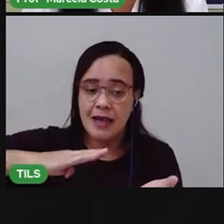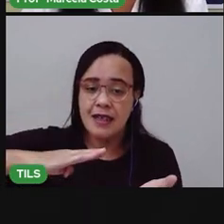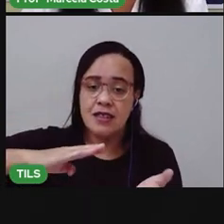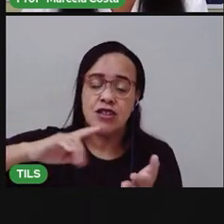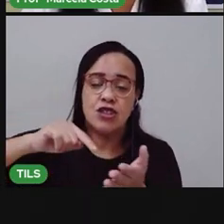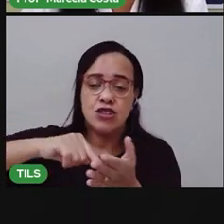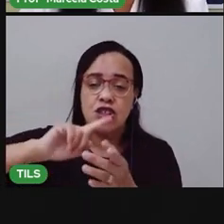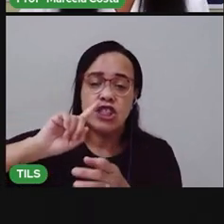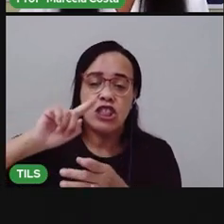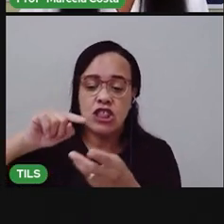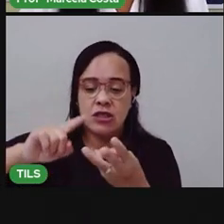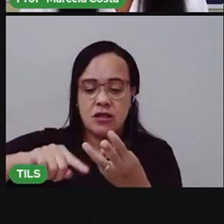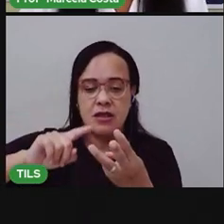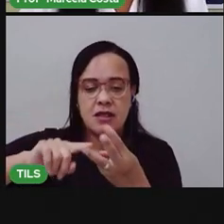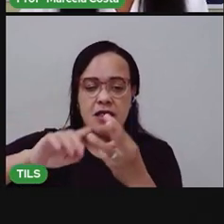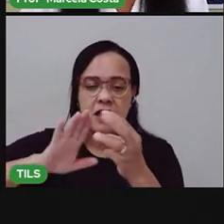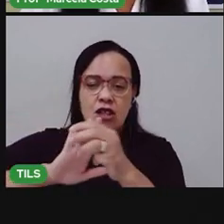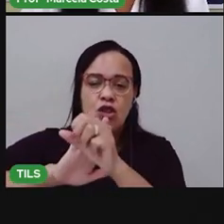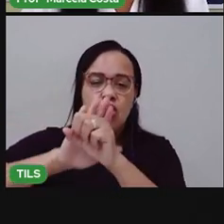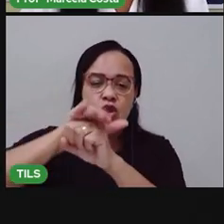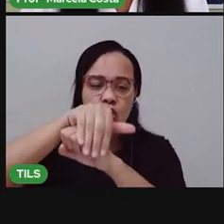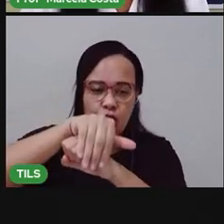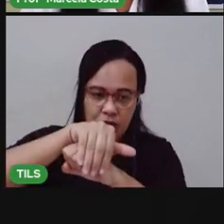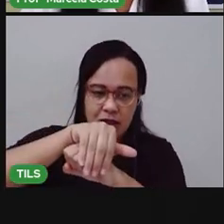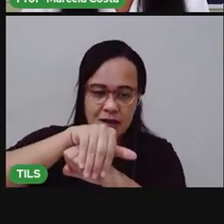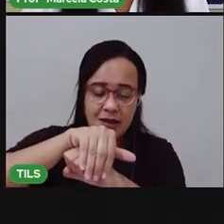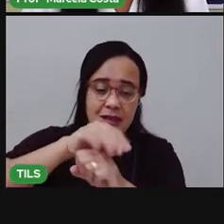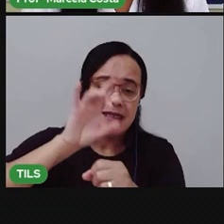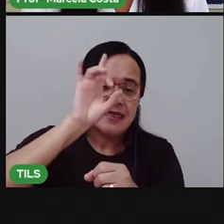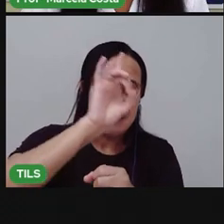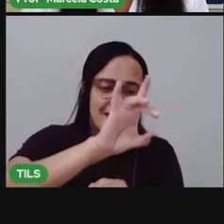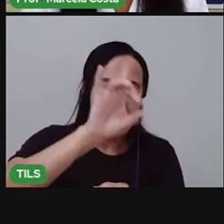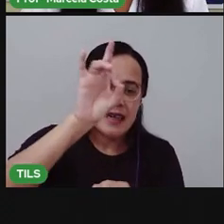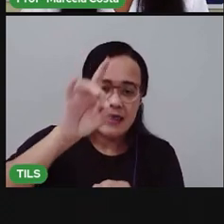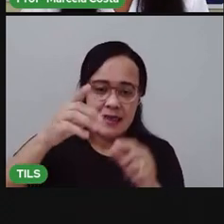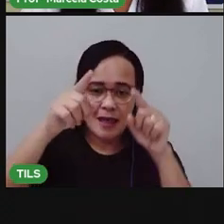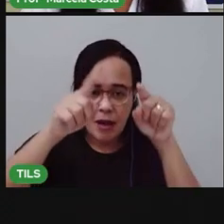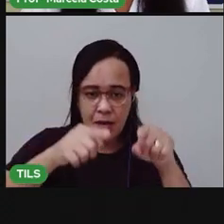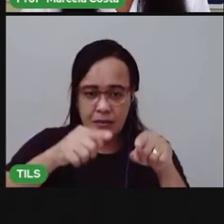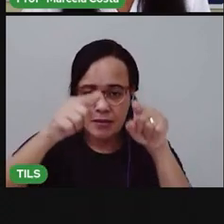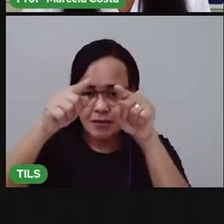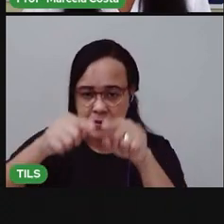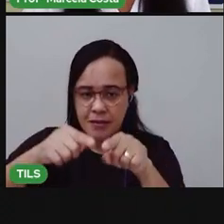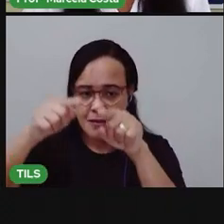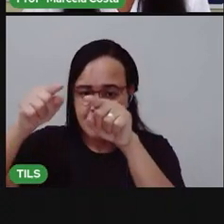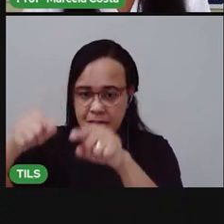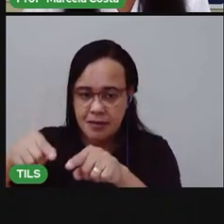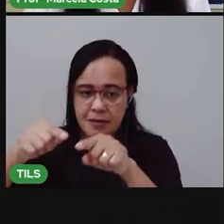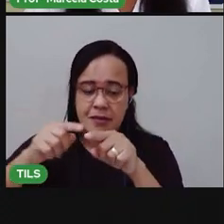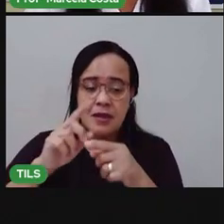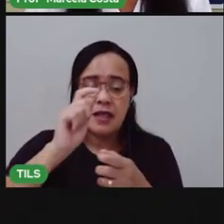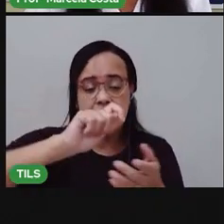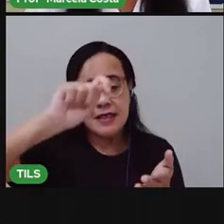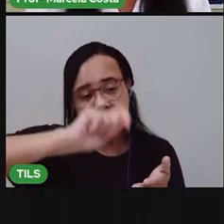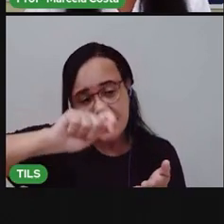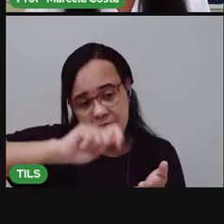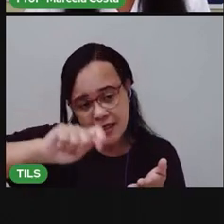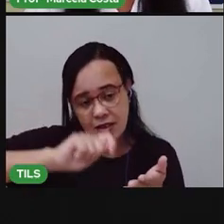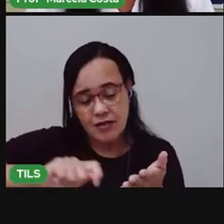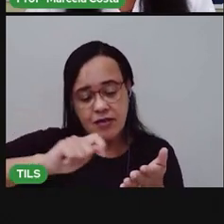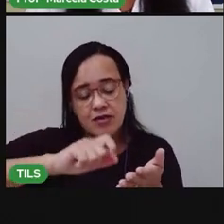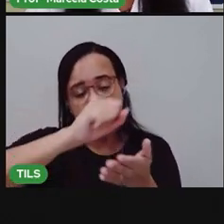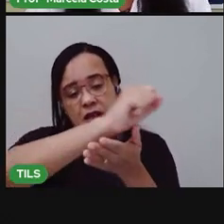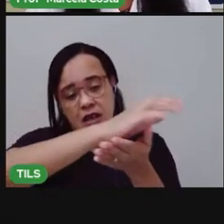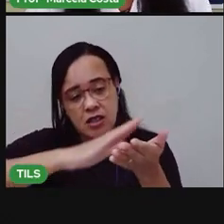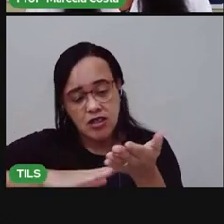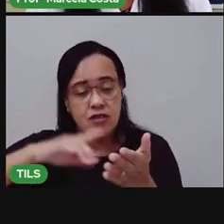noite. E aí, em cada coluna dessa tabela, você vai escrever as atividades que você